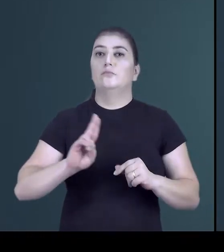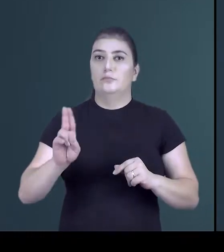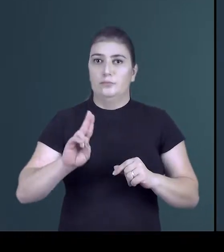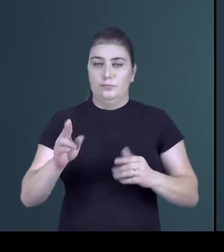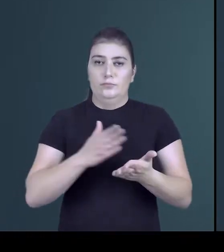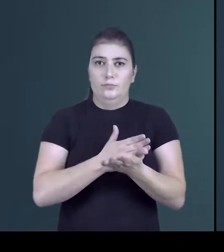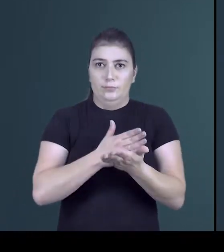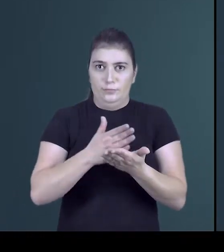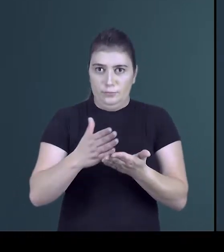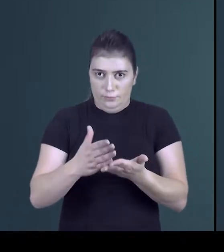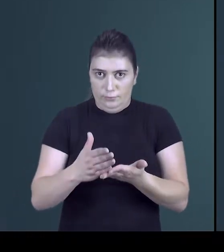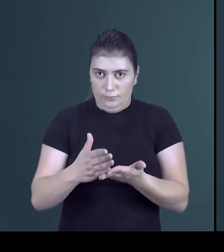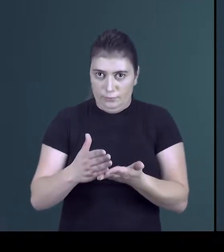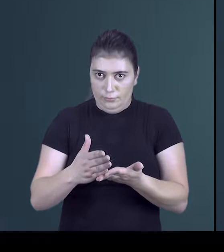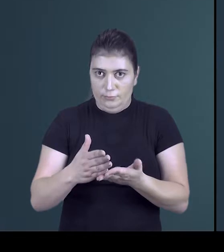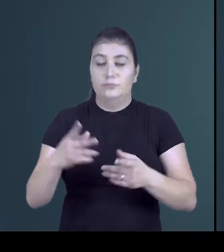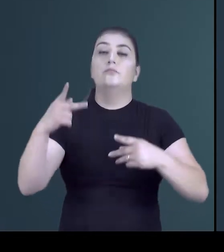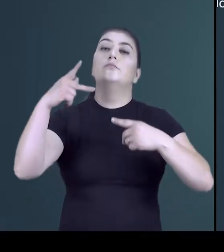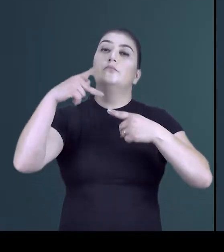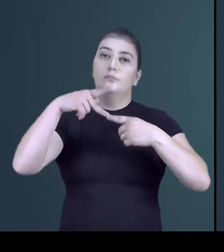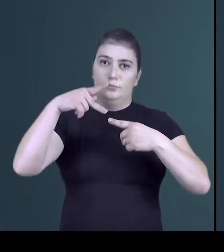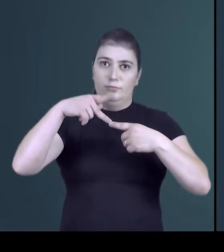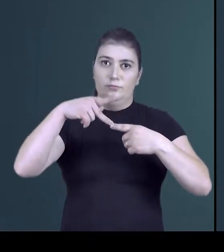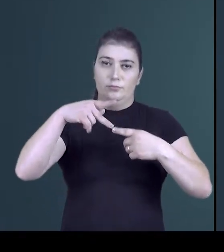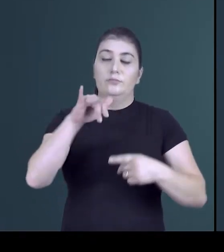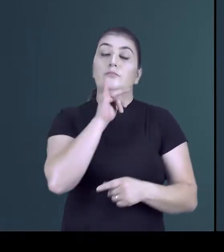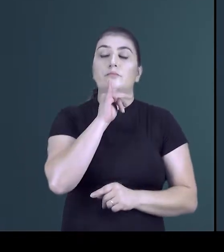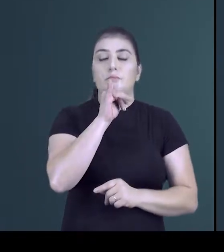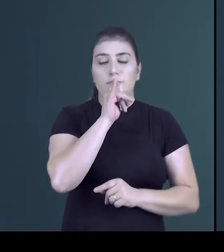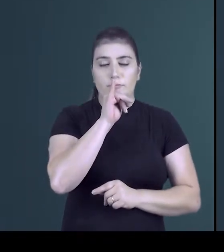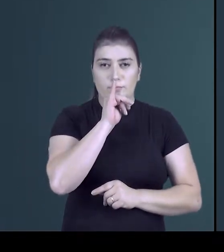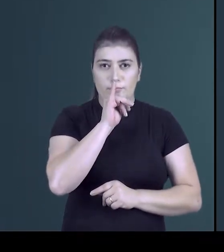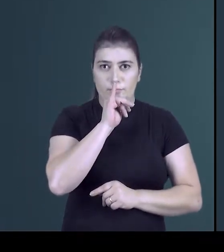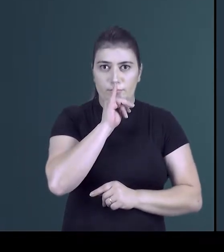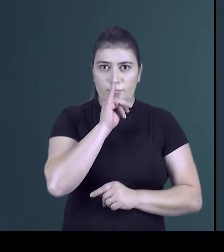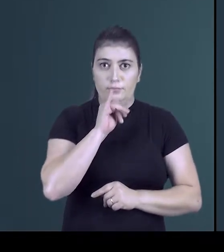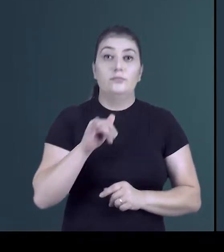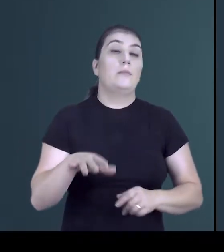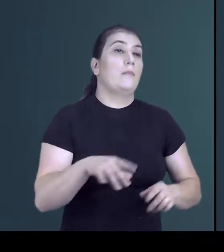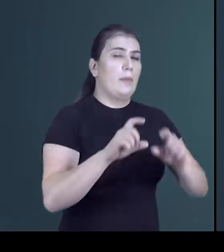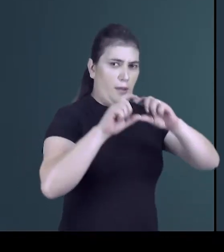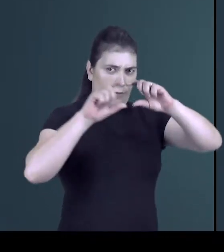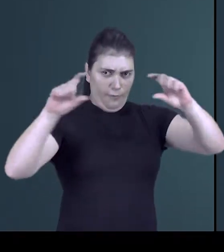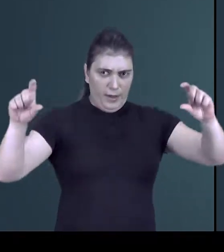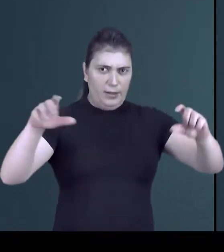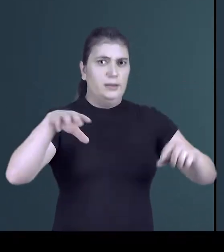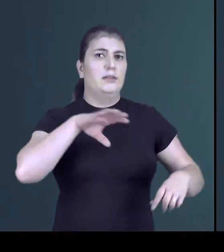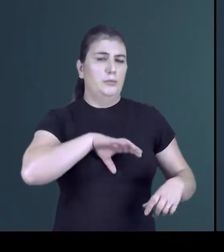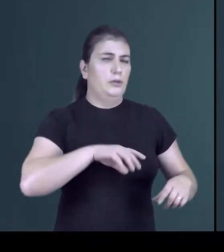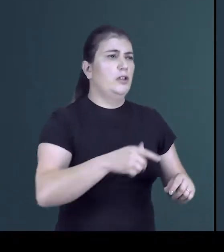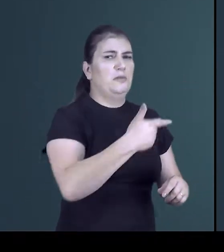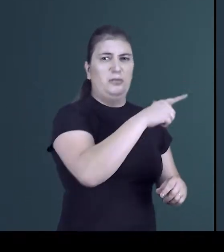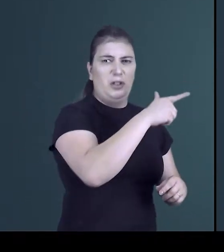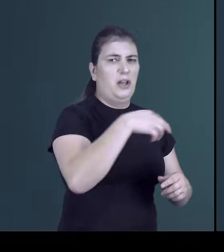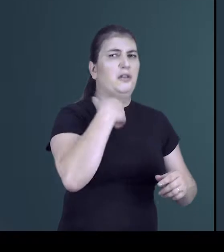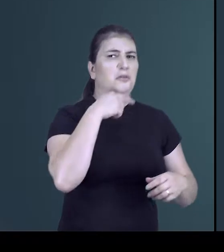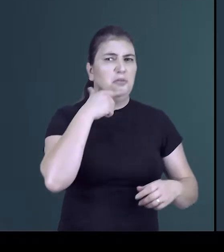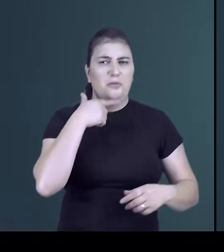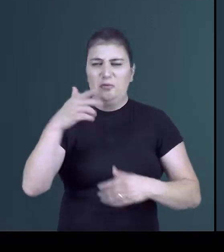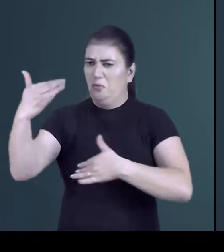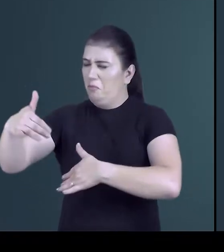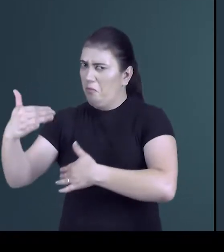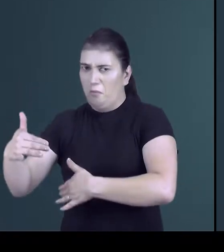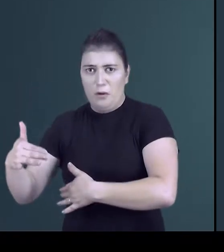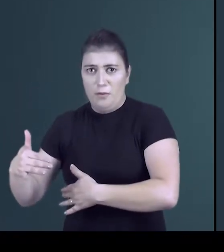iniciados sempre por uma preposição. Primeiro exemplo. Não temos dúvidas da prova. Nosso